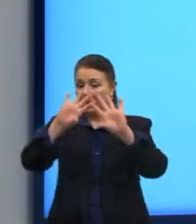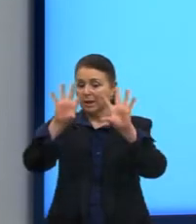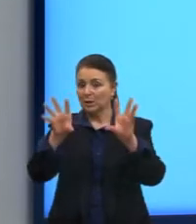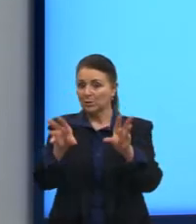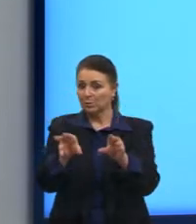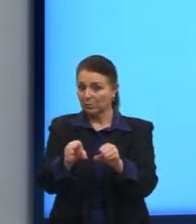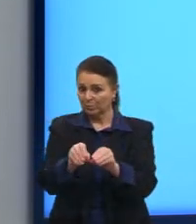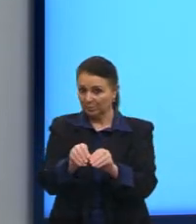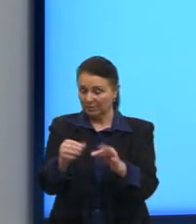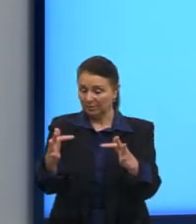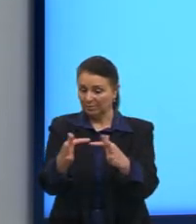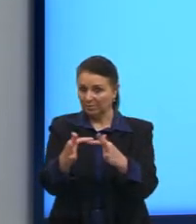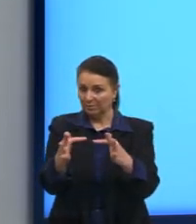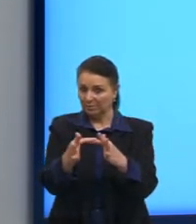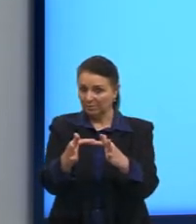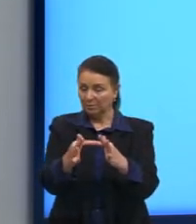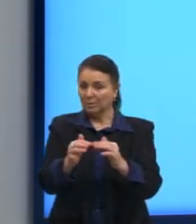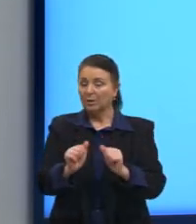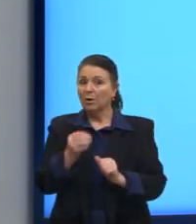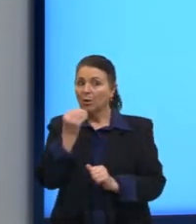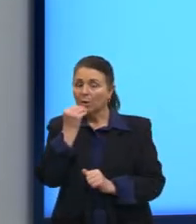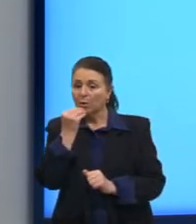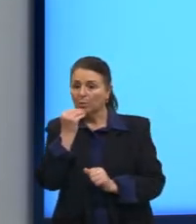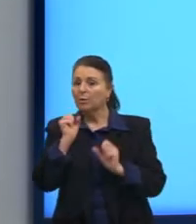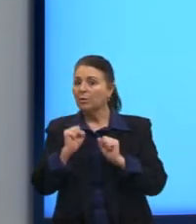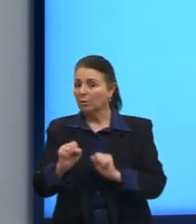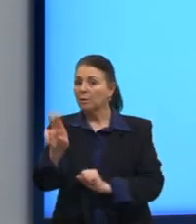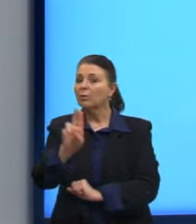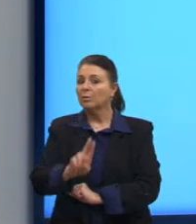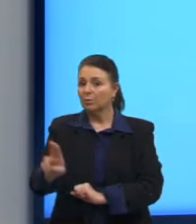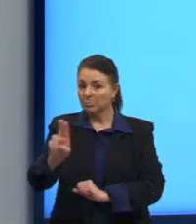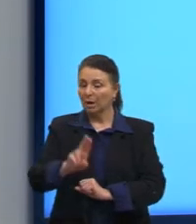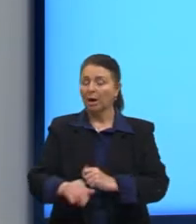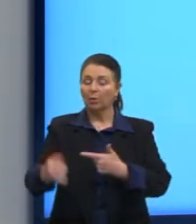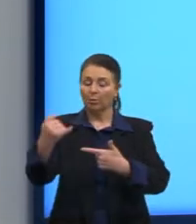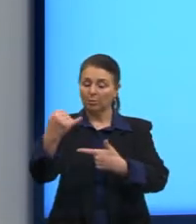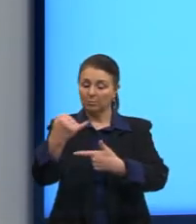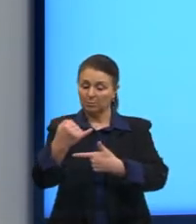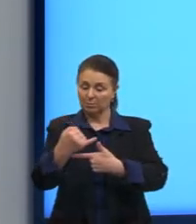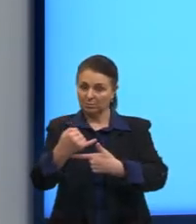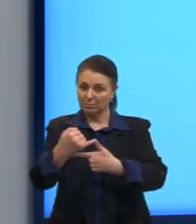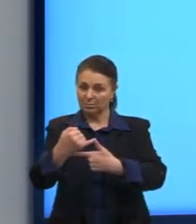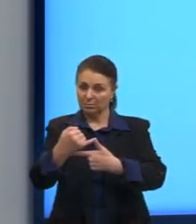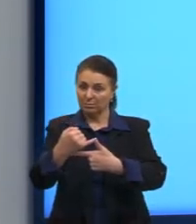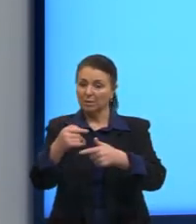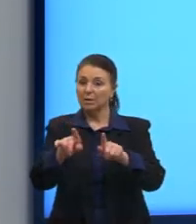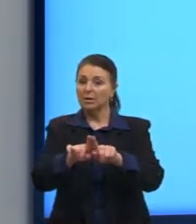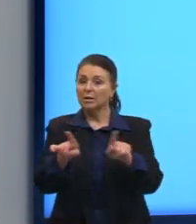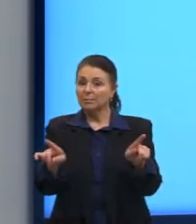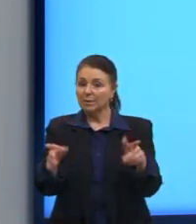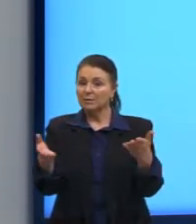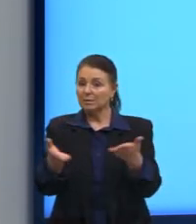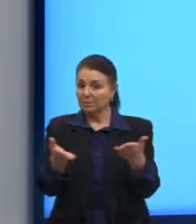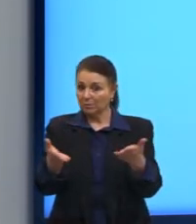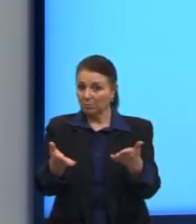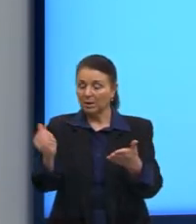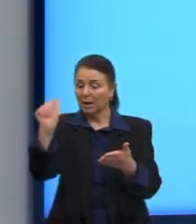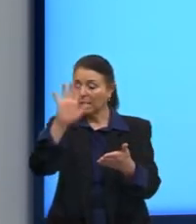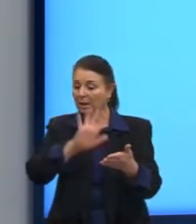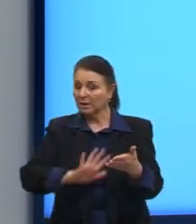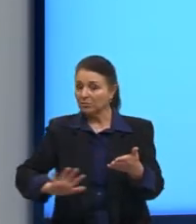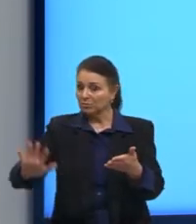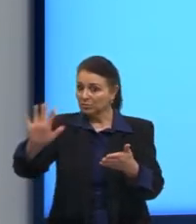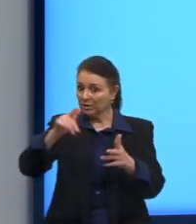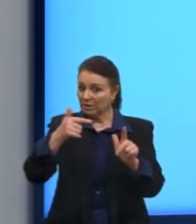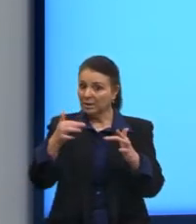Obviamente, né? Nós podemos, então, aplicar no Teorema de Pitágoras, mas aqui essa fórmula genérica, né?